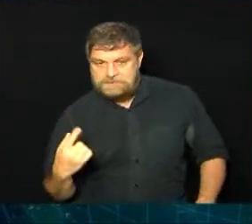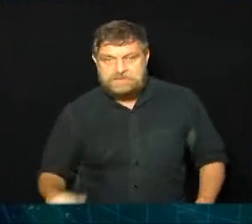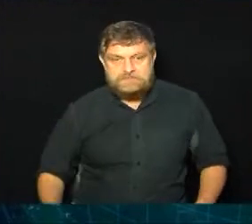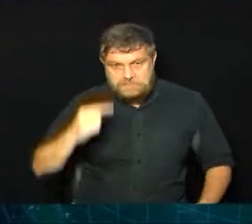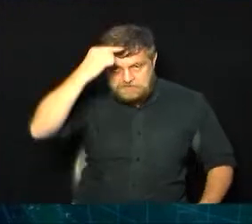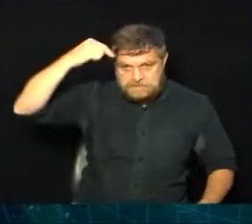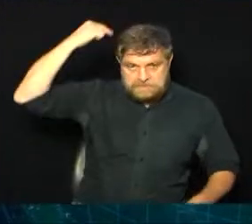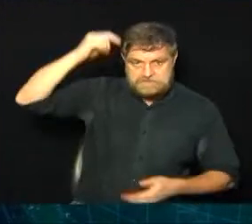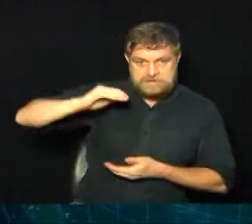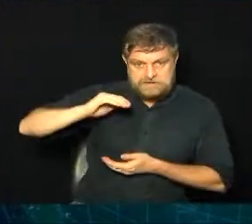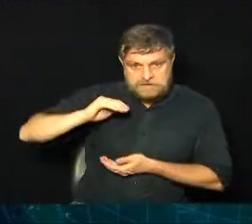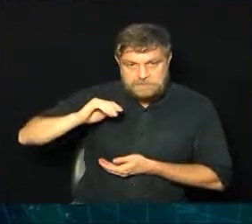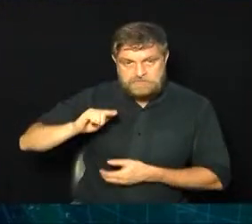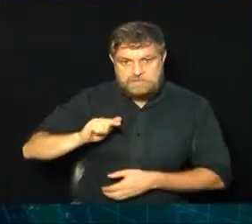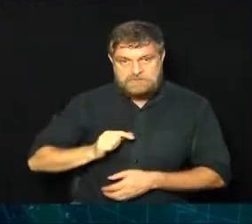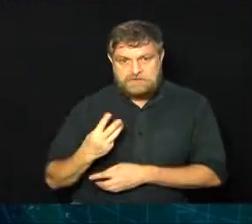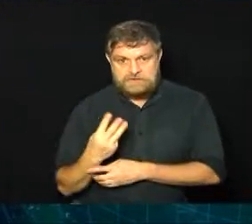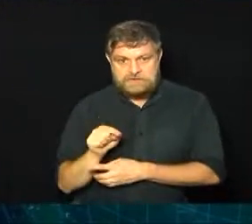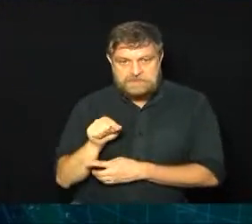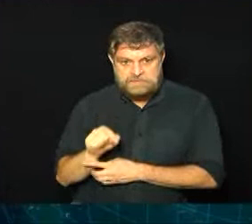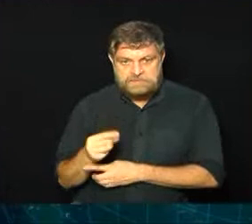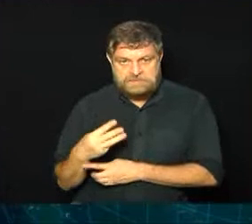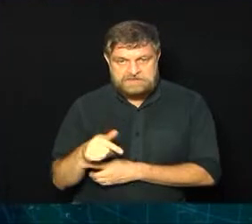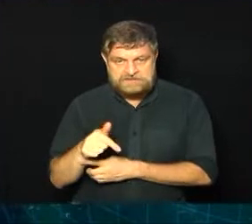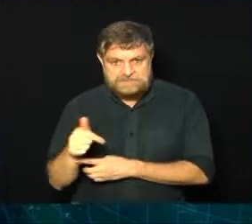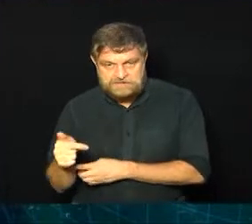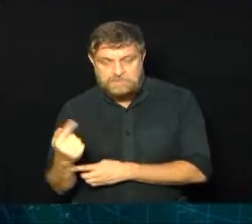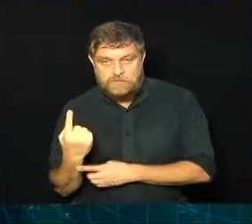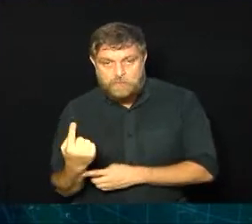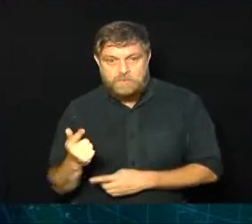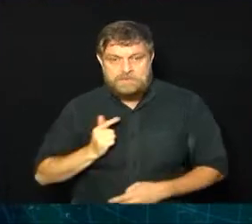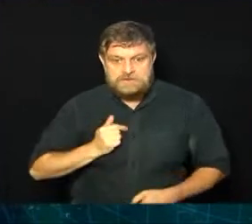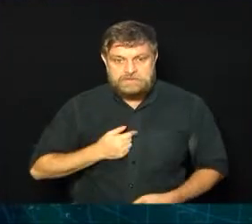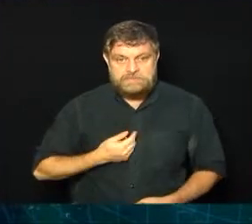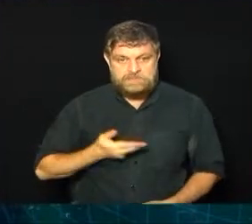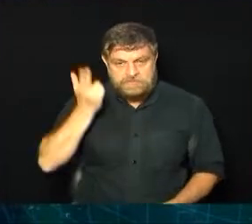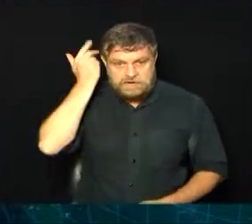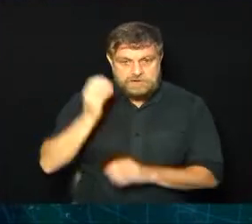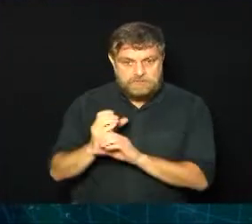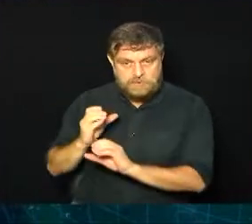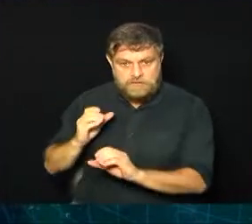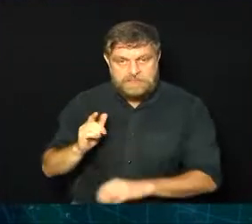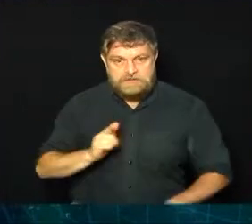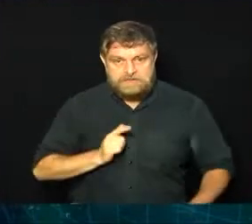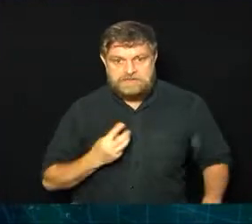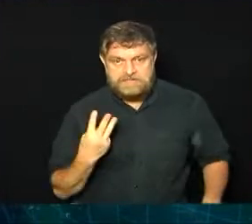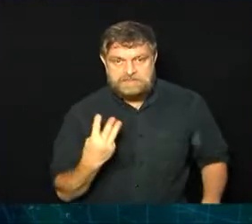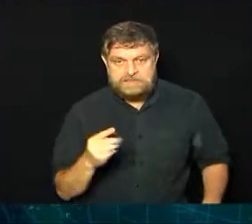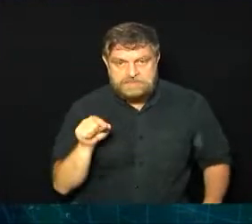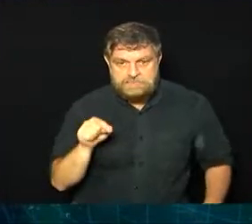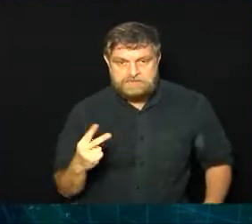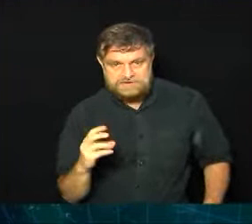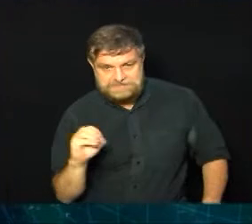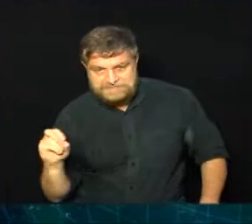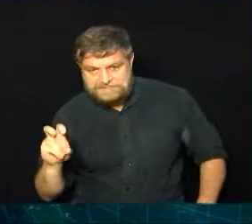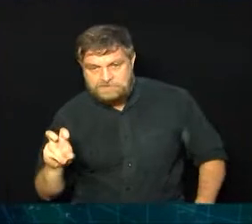.371 casos, Engenheiro Coelho também, 3.205, em seguida aparece Pedreira